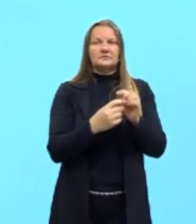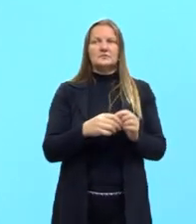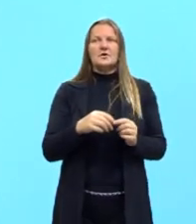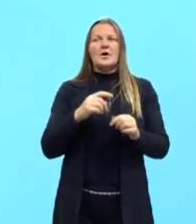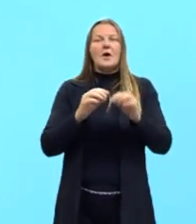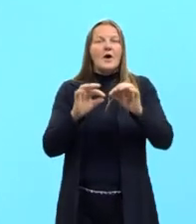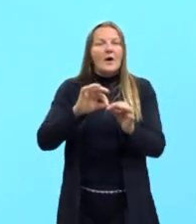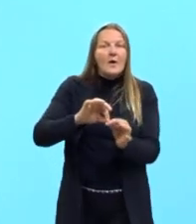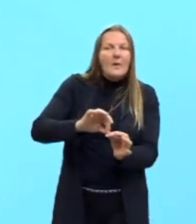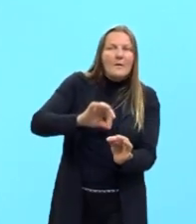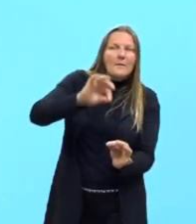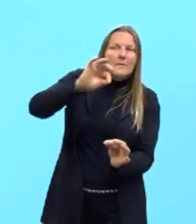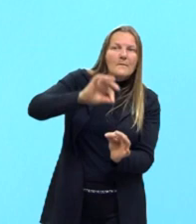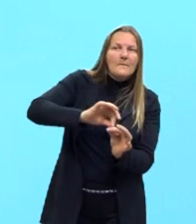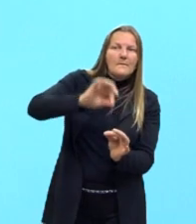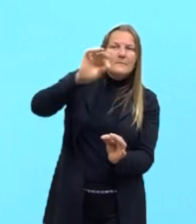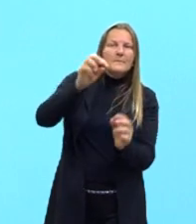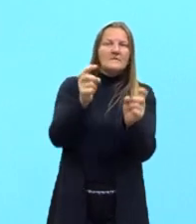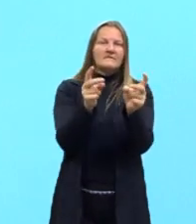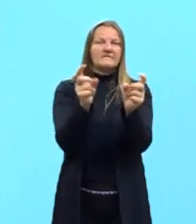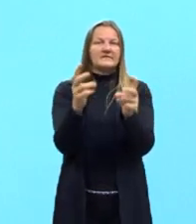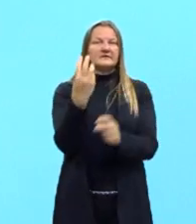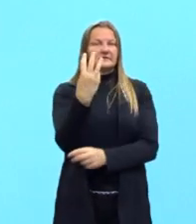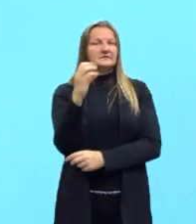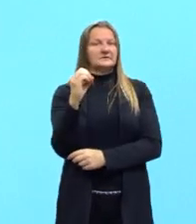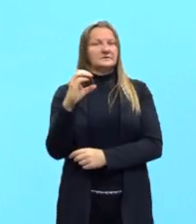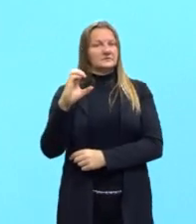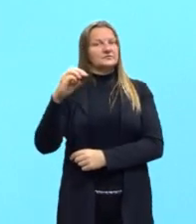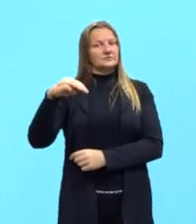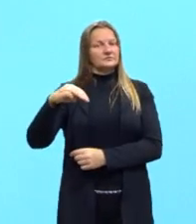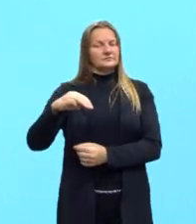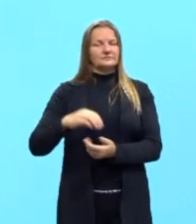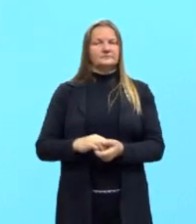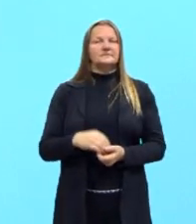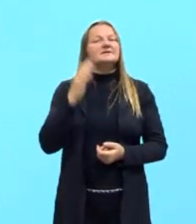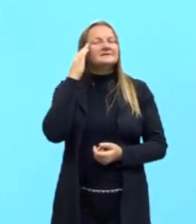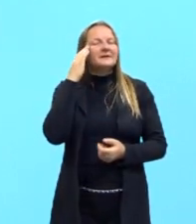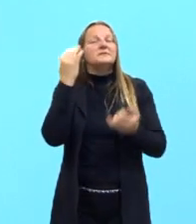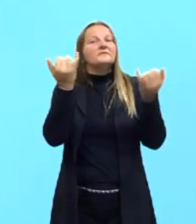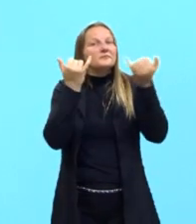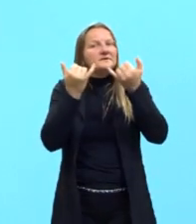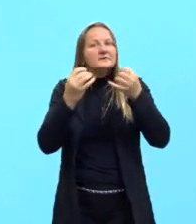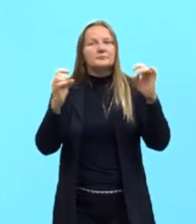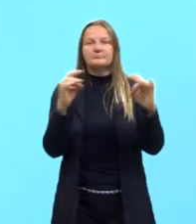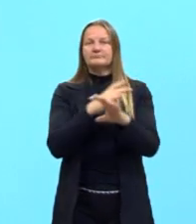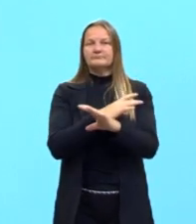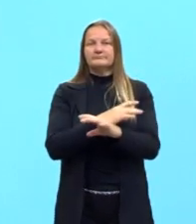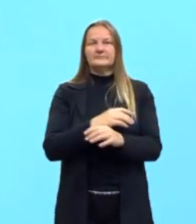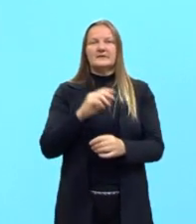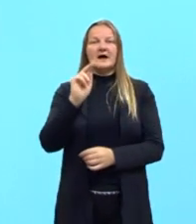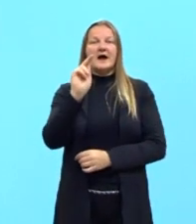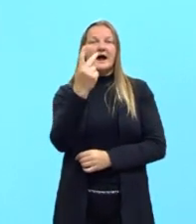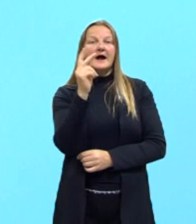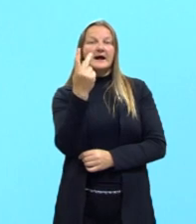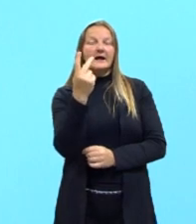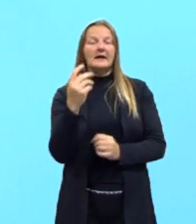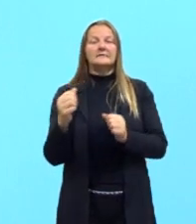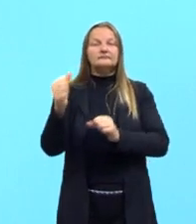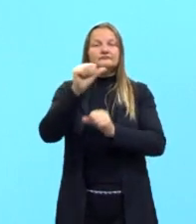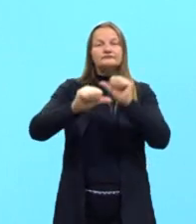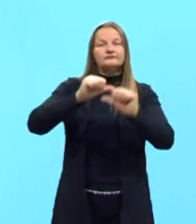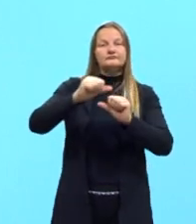nesse momento em que ela é colocada à venda, é de 30 centímetros. Então nós vamos substituir o H por 30.